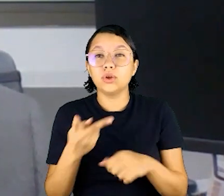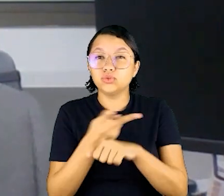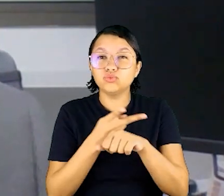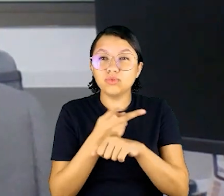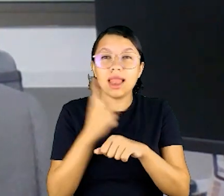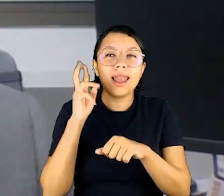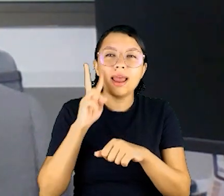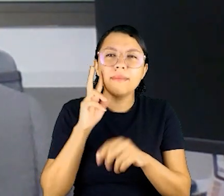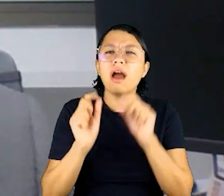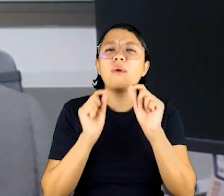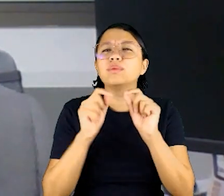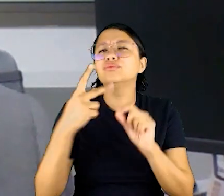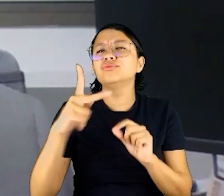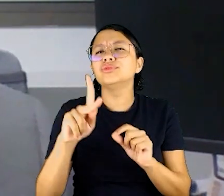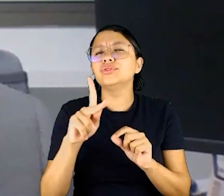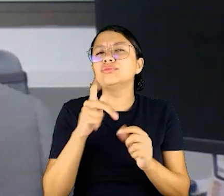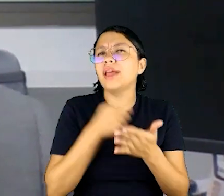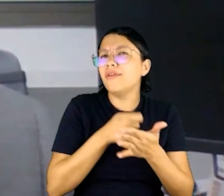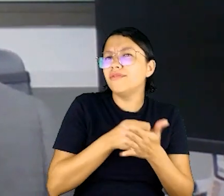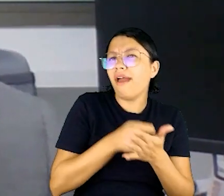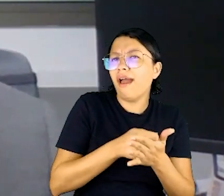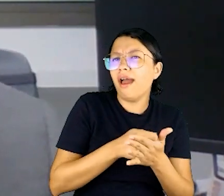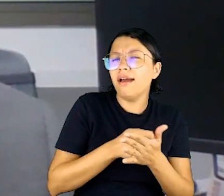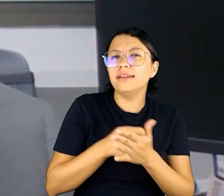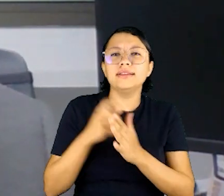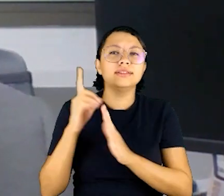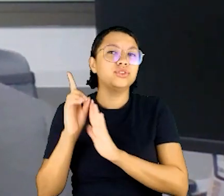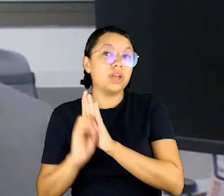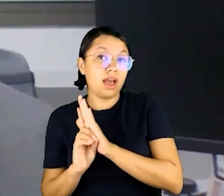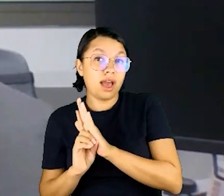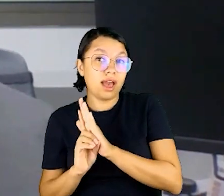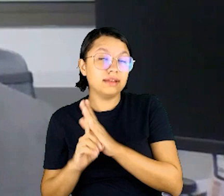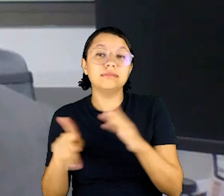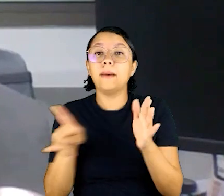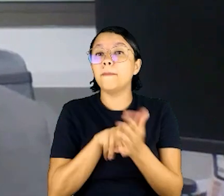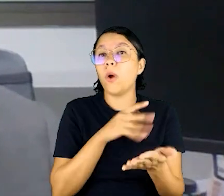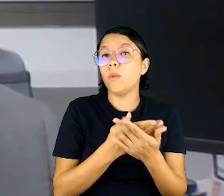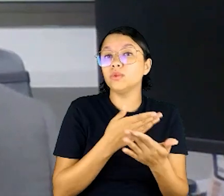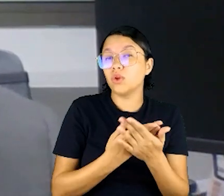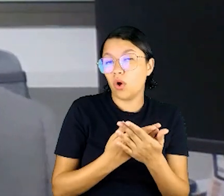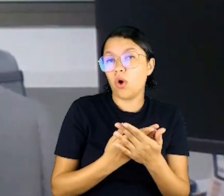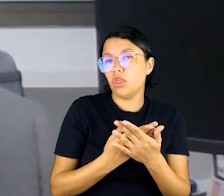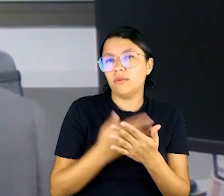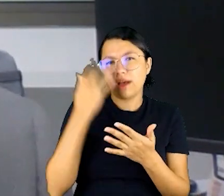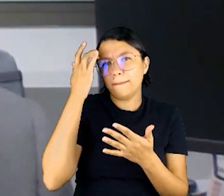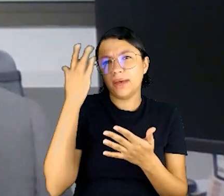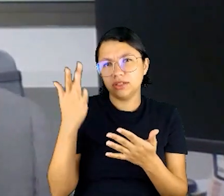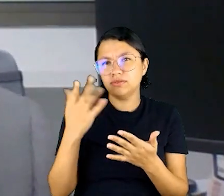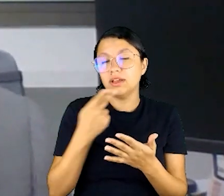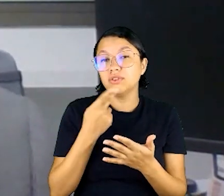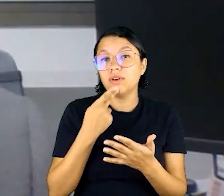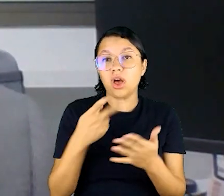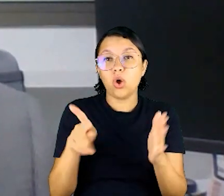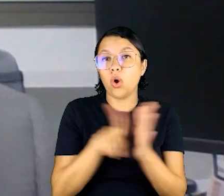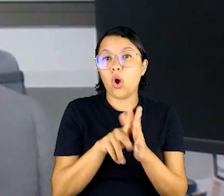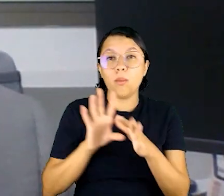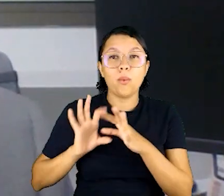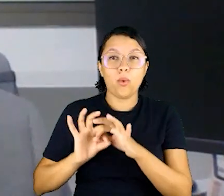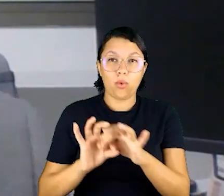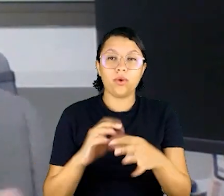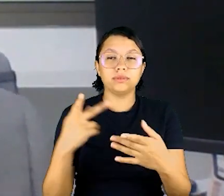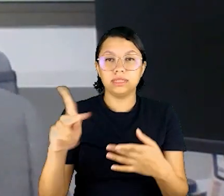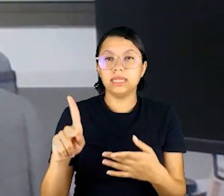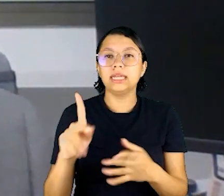procura lembrar isso, quais são os deveres, os direitos dos alunos na própria escola, né, para ficar uma coisa mais palpável para eles,